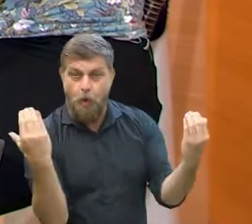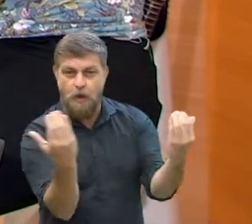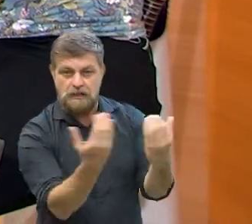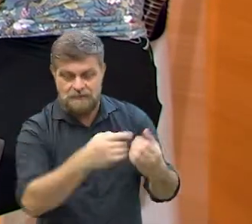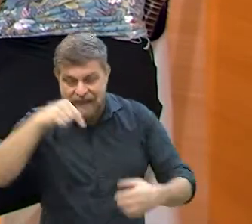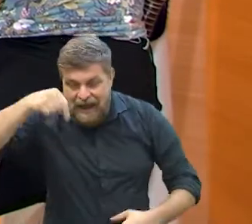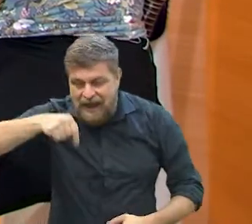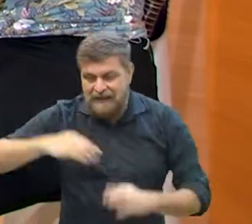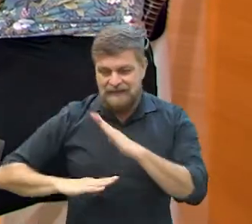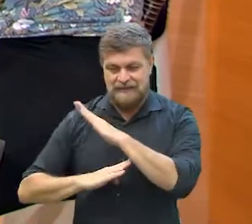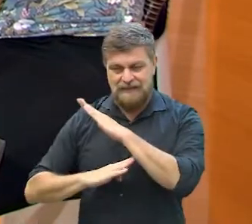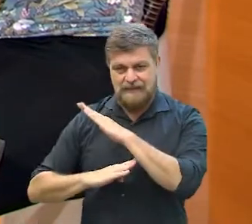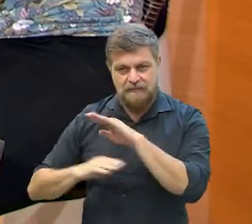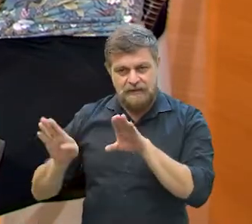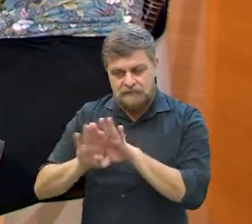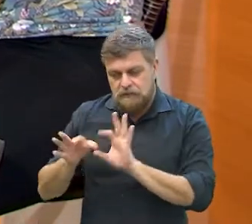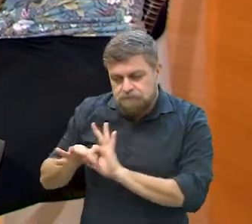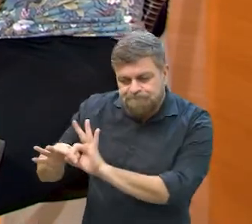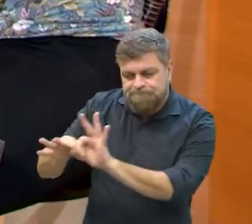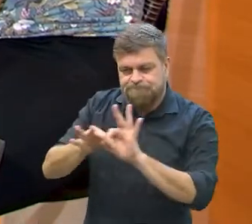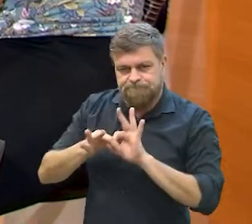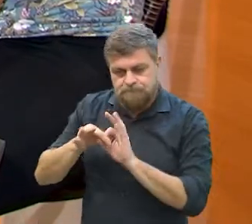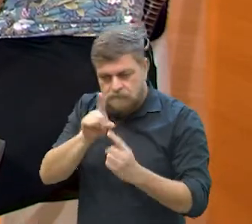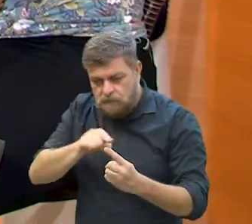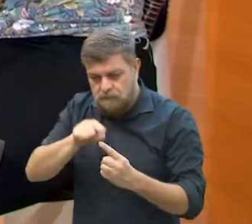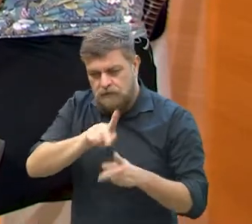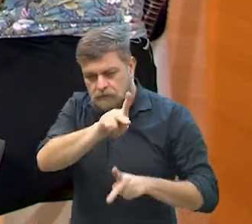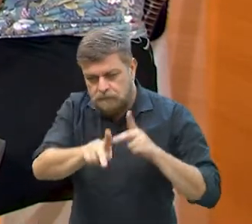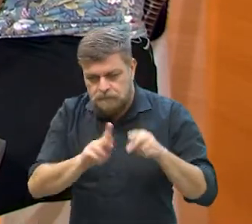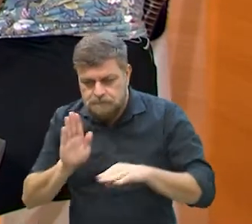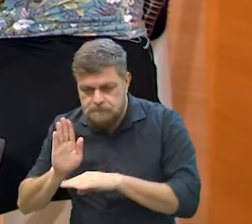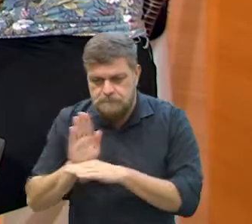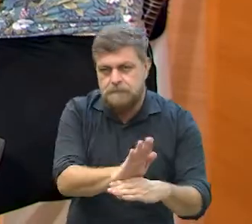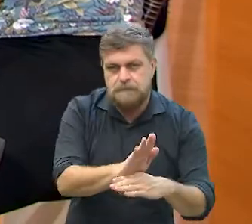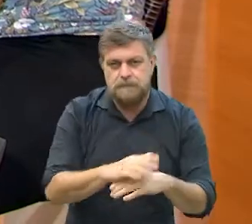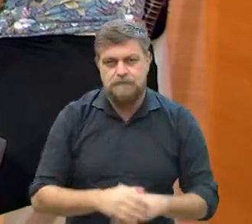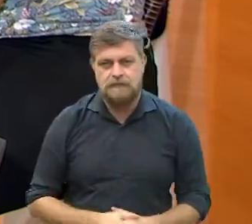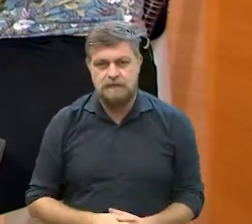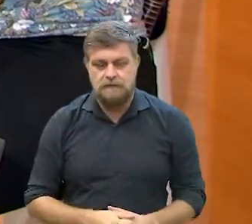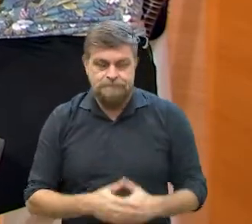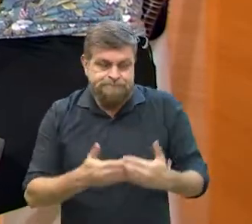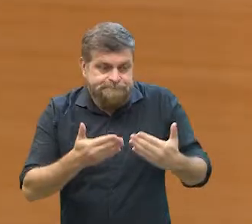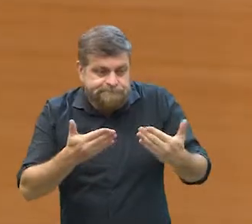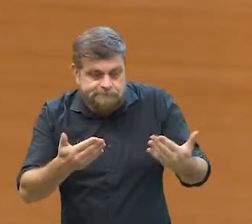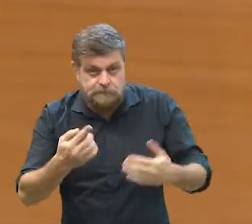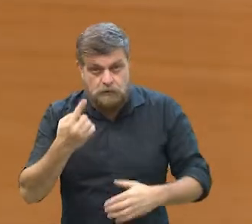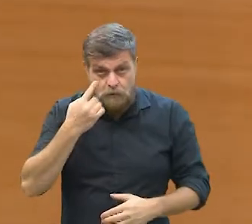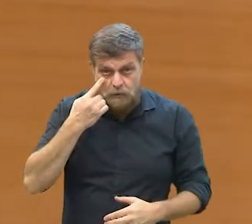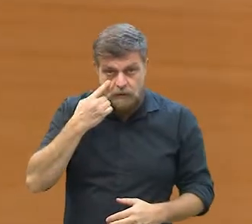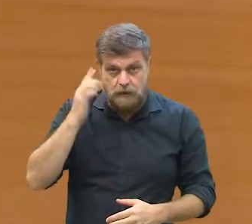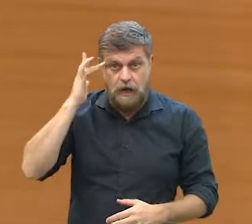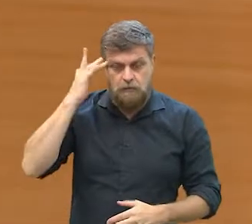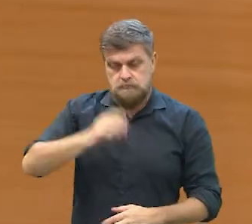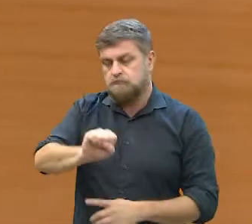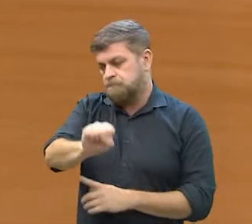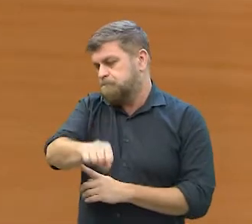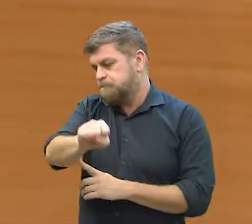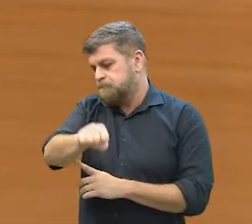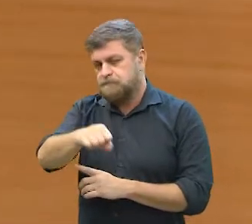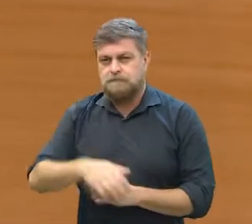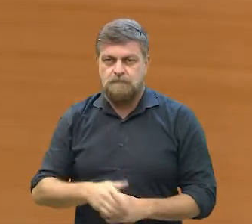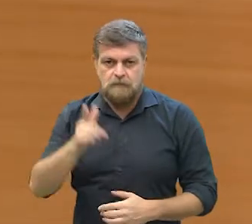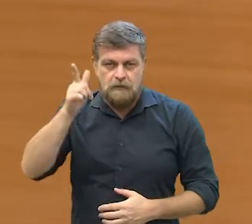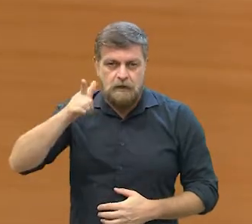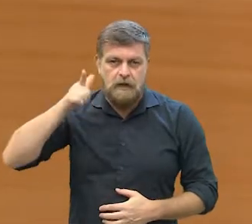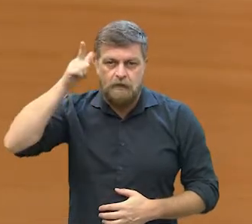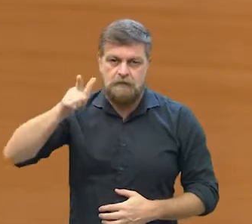coletivo. Aqui dentro também vai ter que ser coletivo para conseguir benefícios para a população? Olha, eu acho que